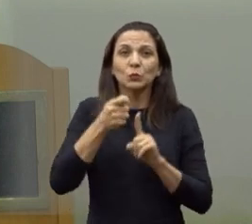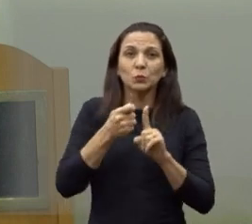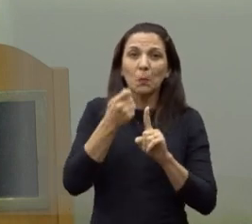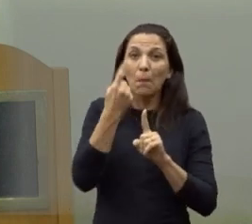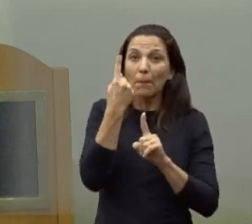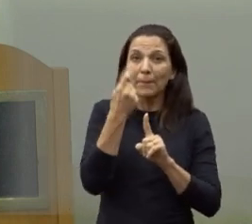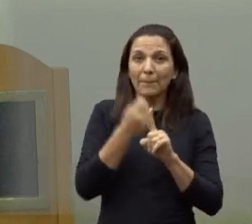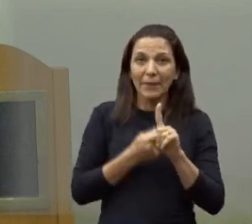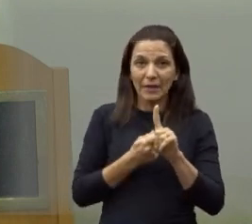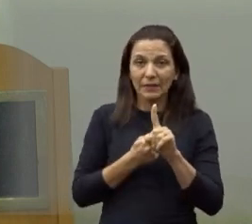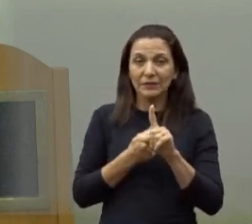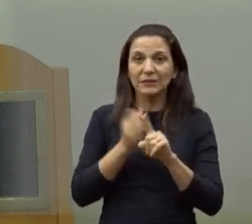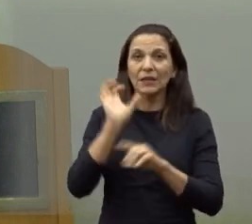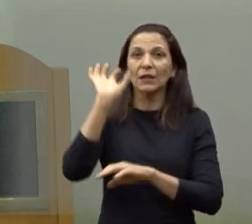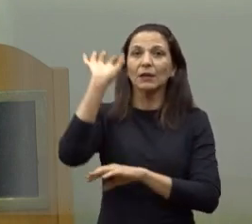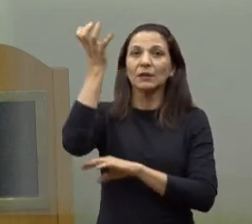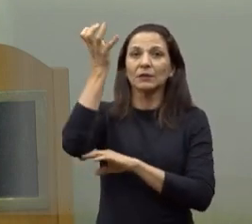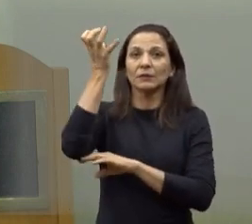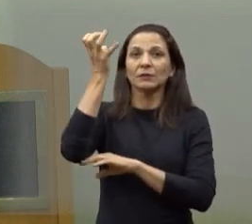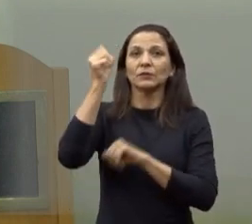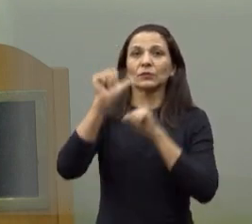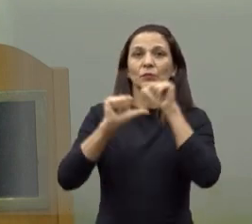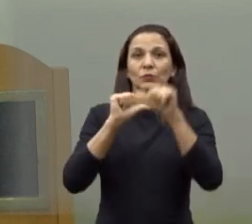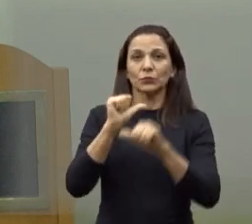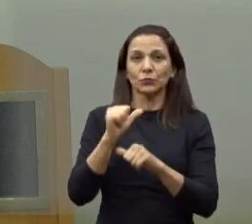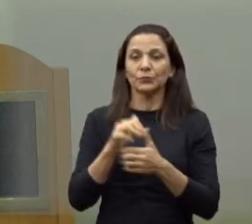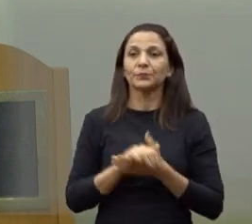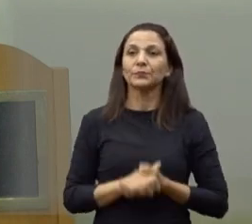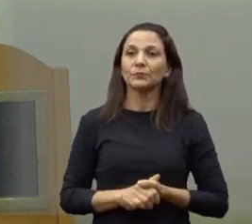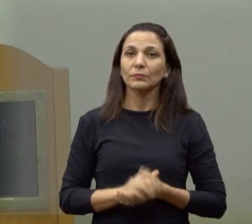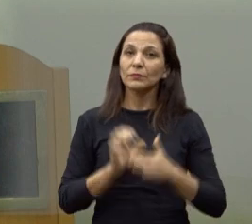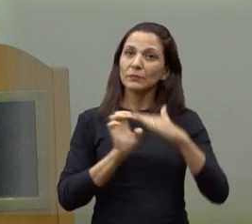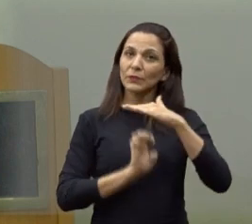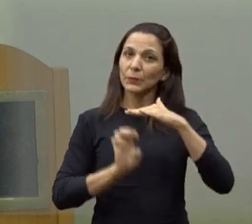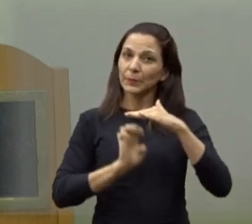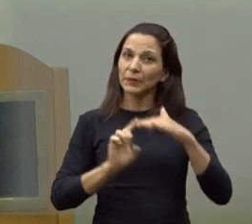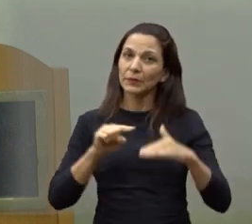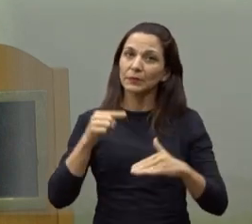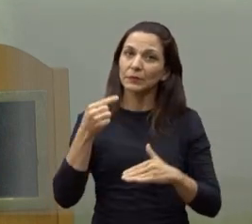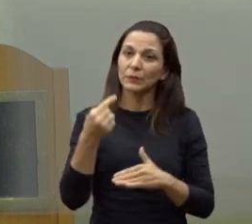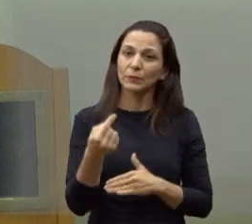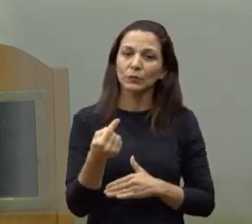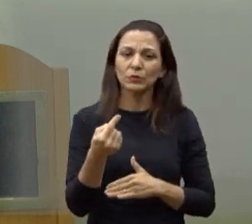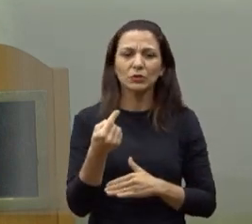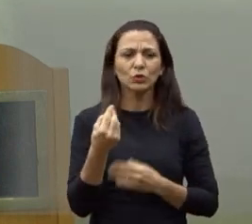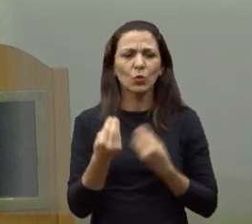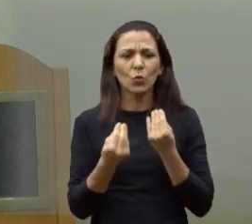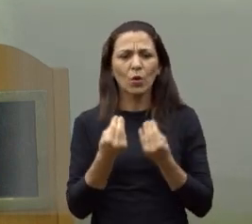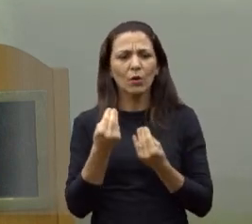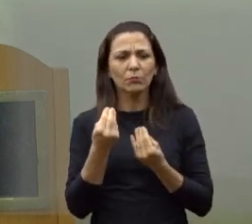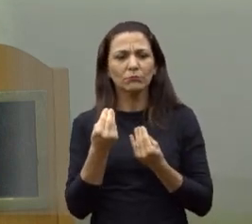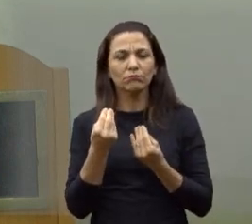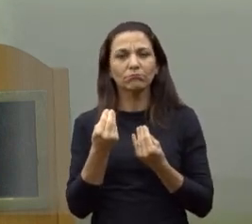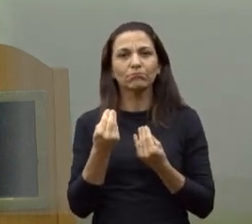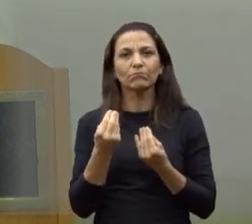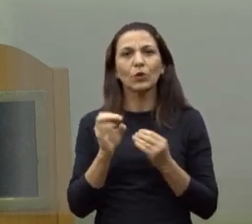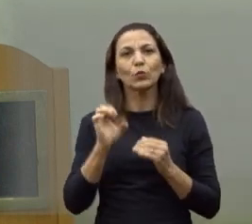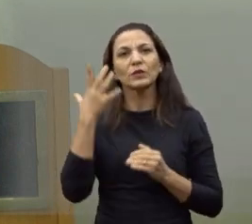lâmpada. Então, tem que rever com essa empresa o que está acontecendo. Passei ontem,